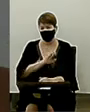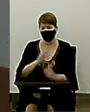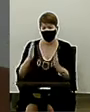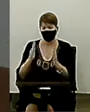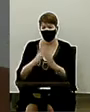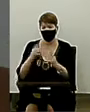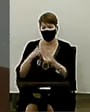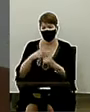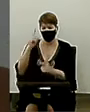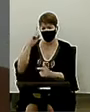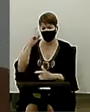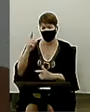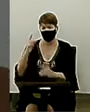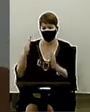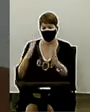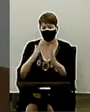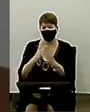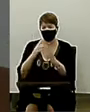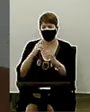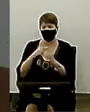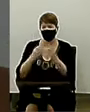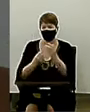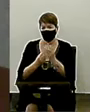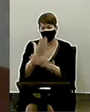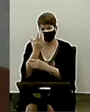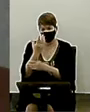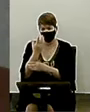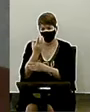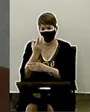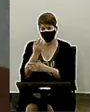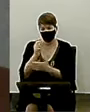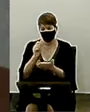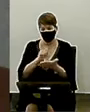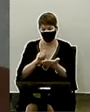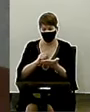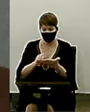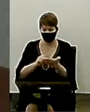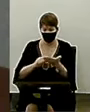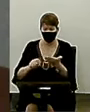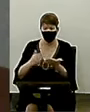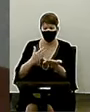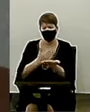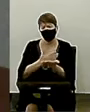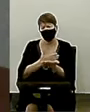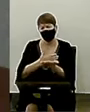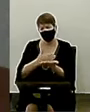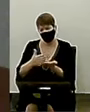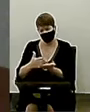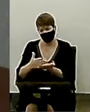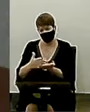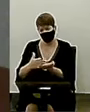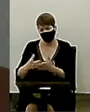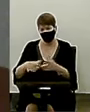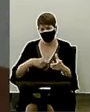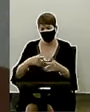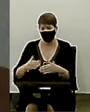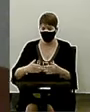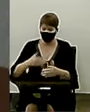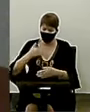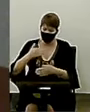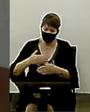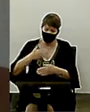organizada, seja escrito um histórico de como o trabalho começou e como ele se desenvolveu até a organização.